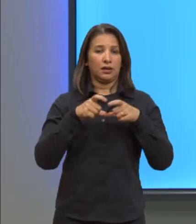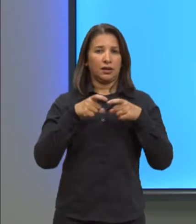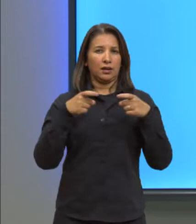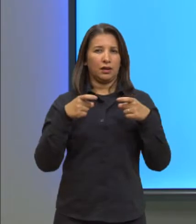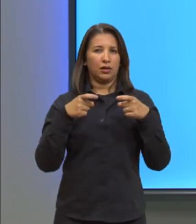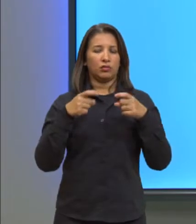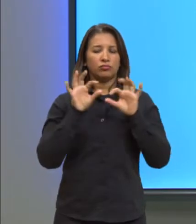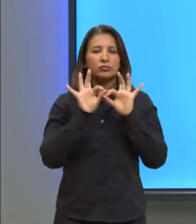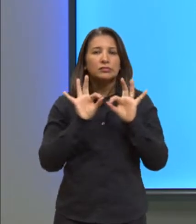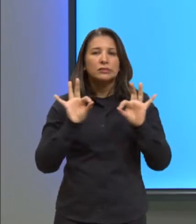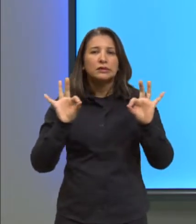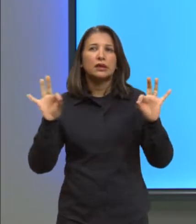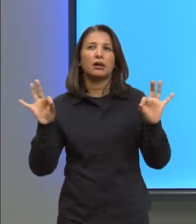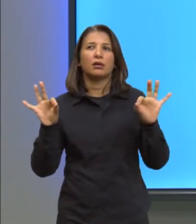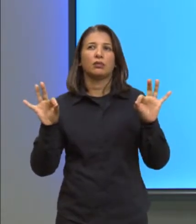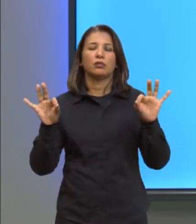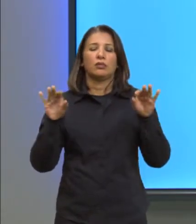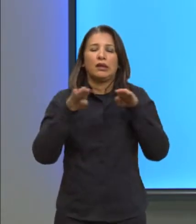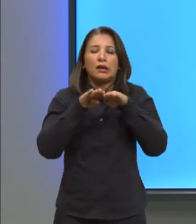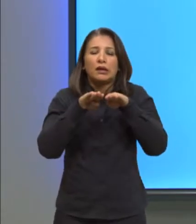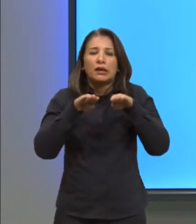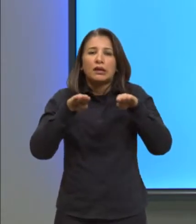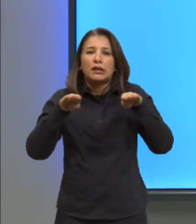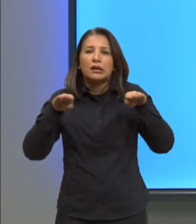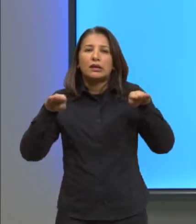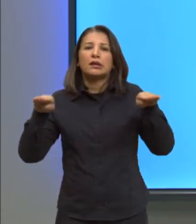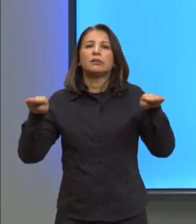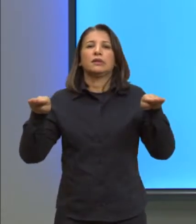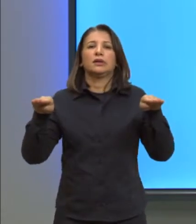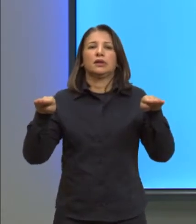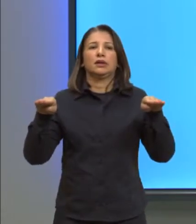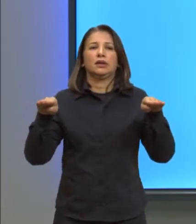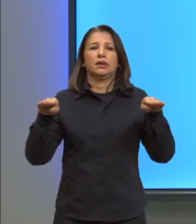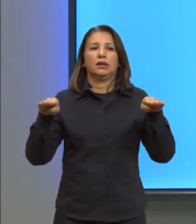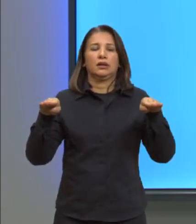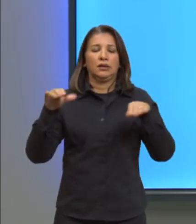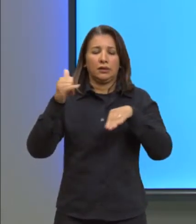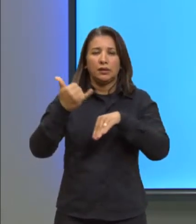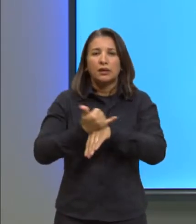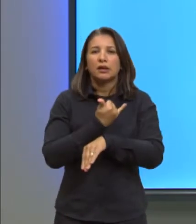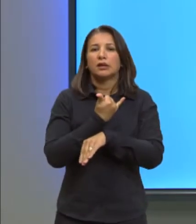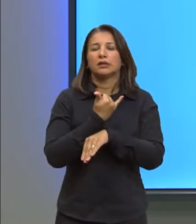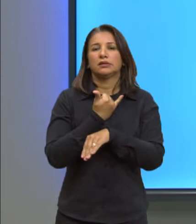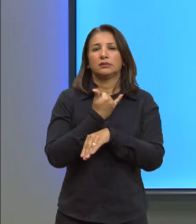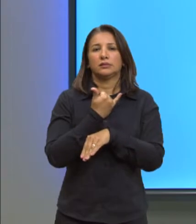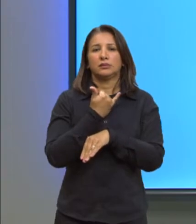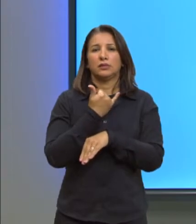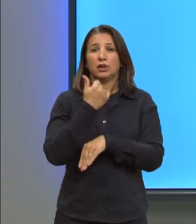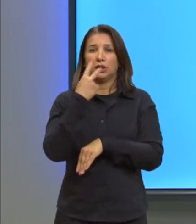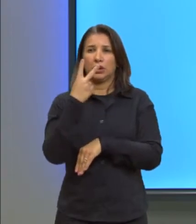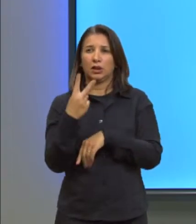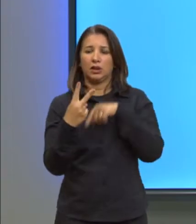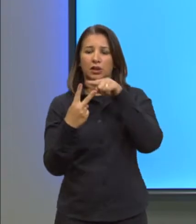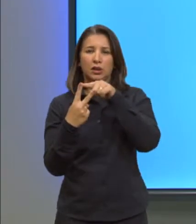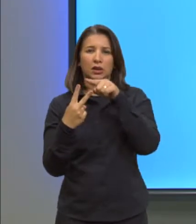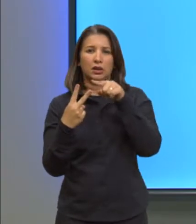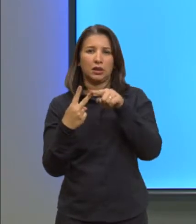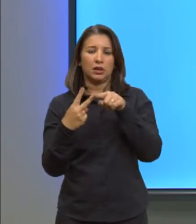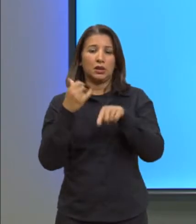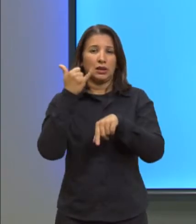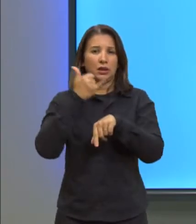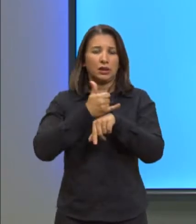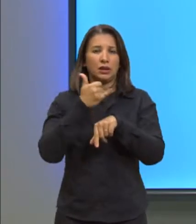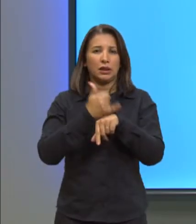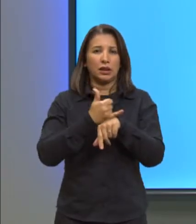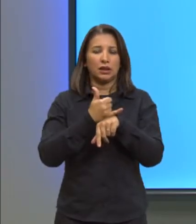à lâmina bimetálica. Esse é um exemplo, a lâmina bimetálica, de dois metais que